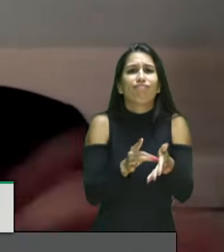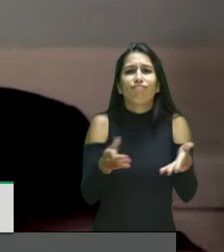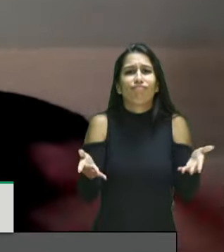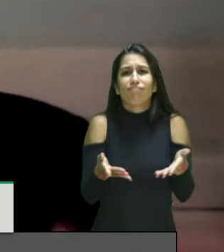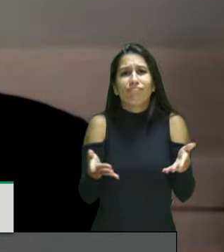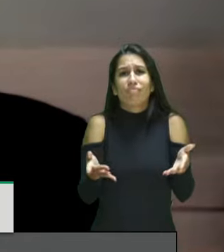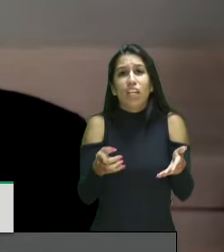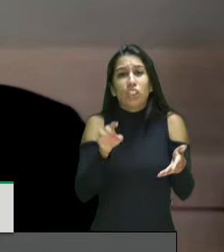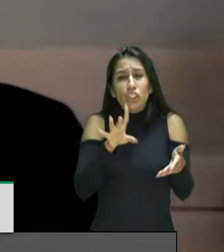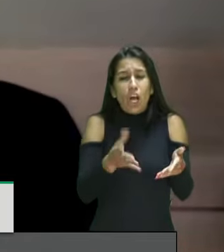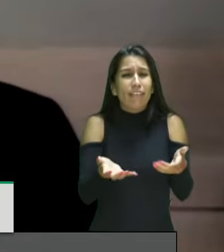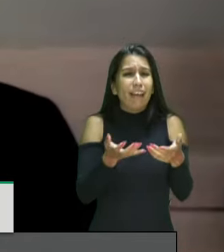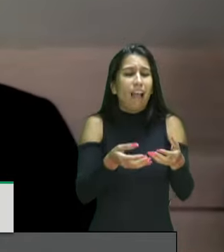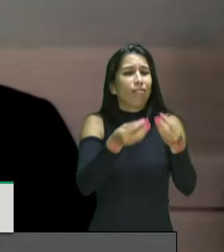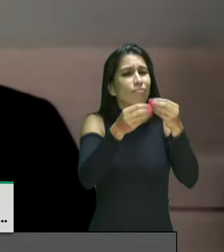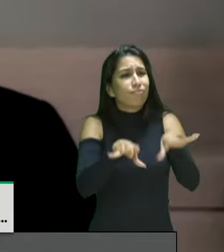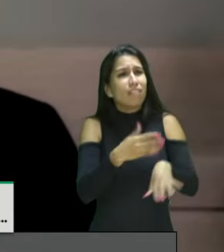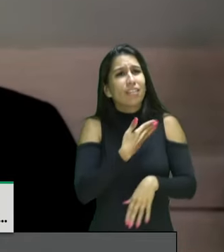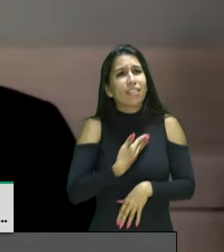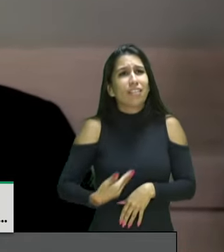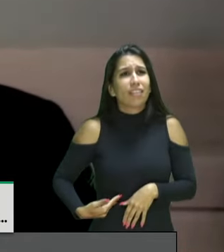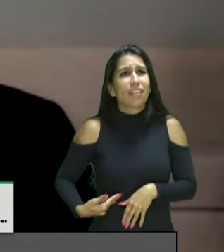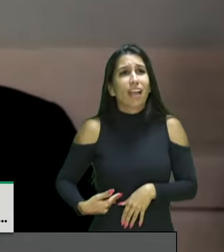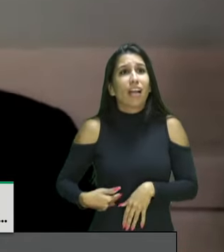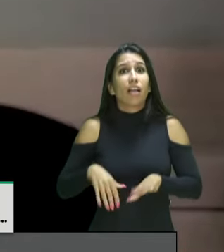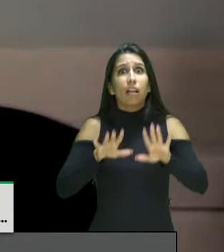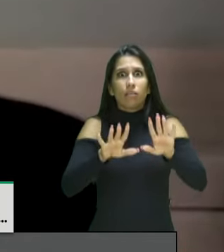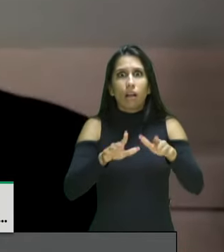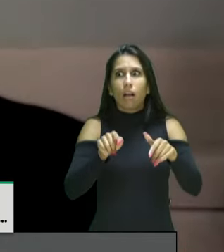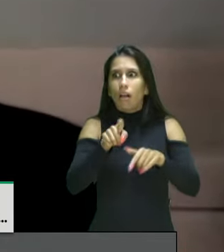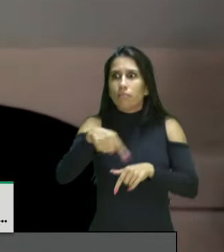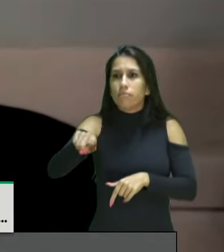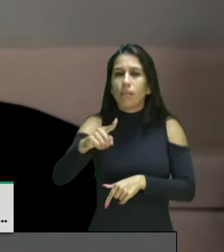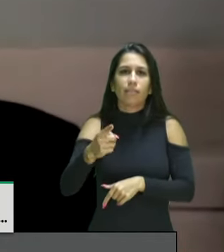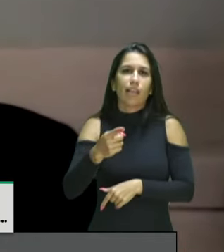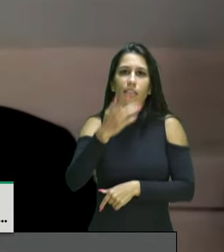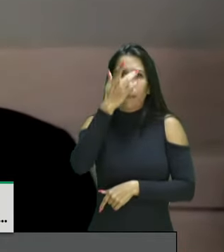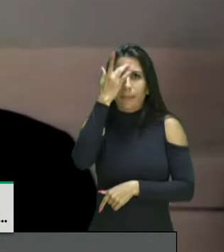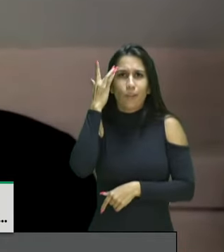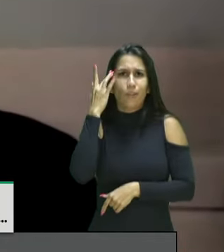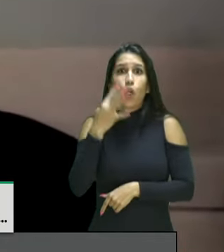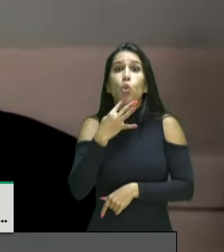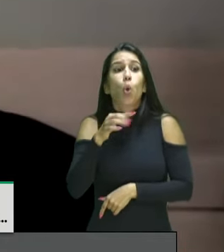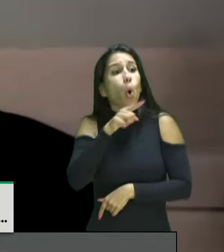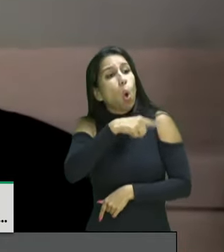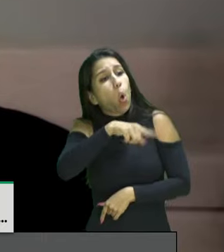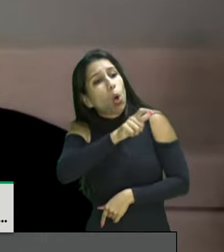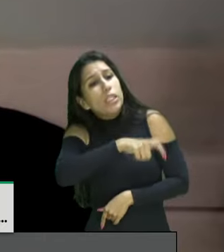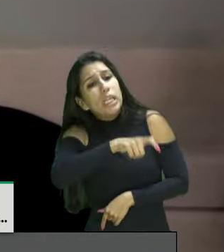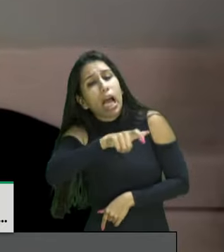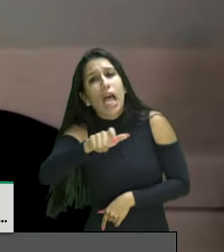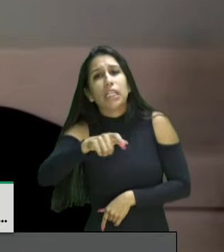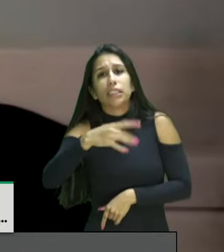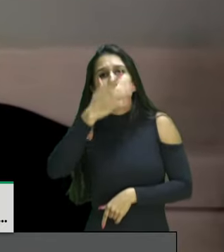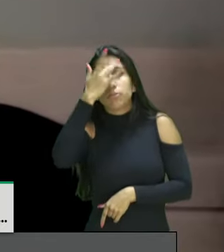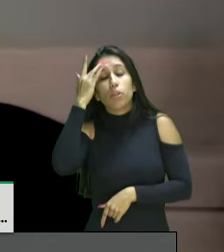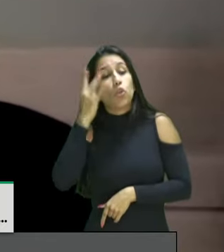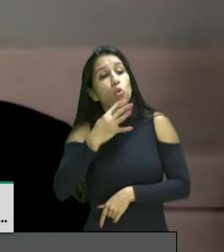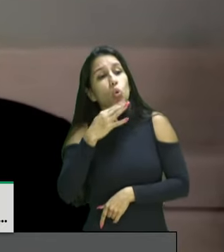desgastar o governo a maior parte delas senhor deputado não são sequer conhecidas não sobrevivem aos juízos de